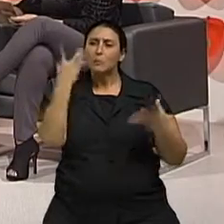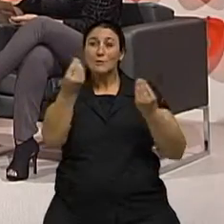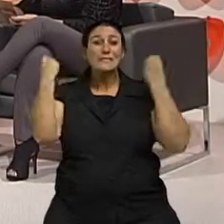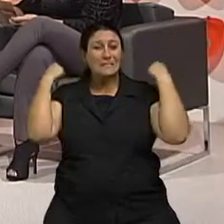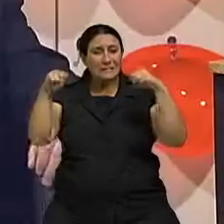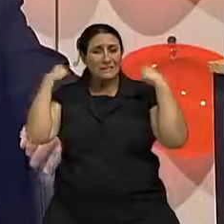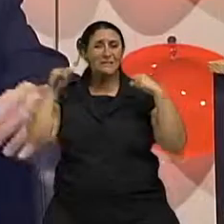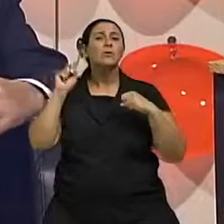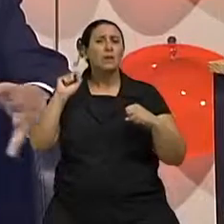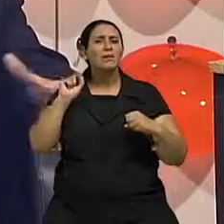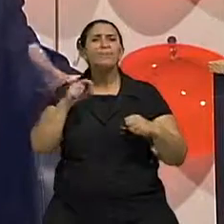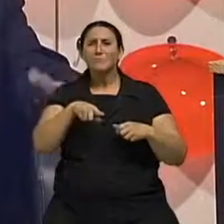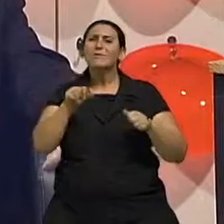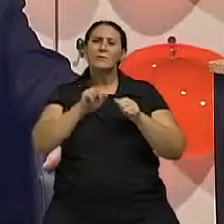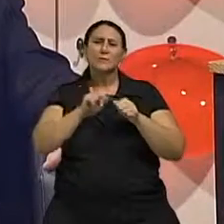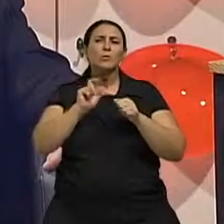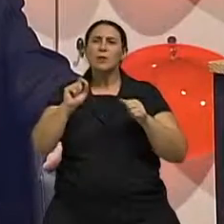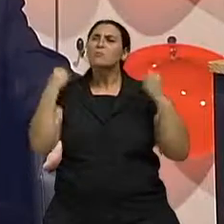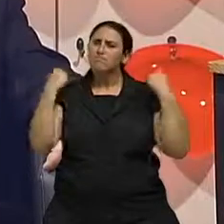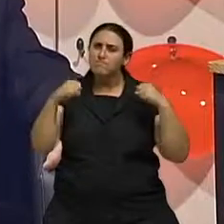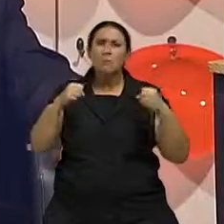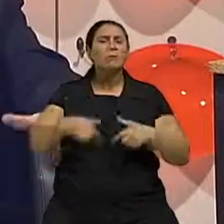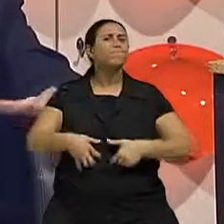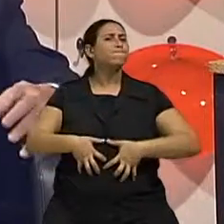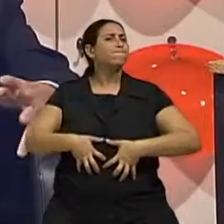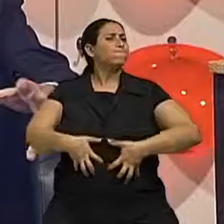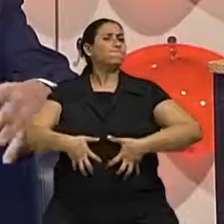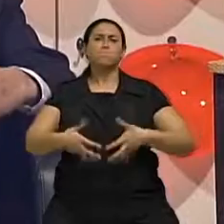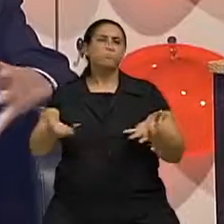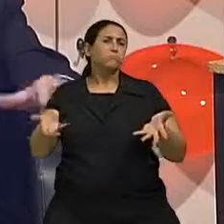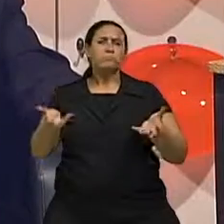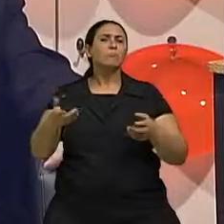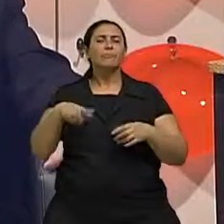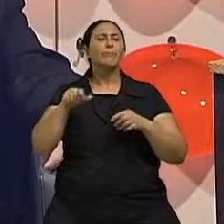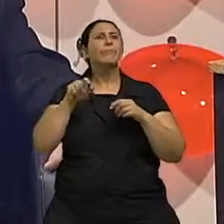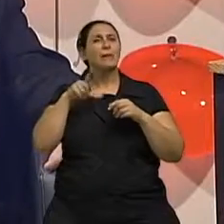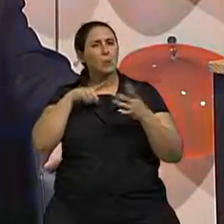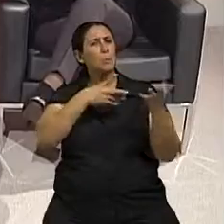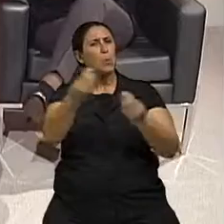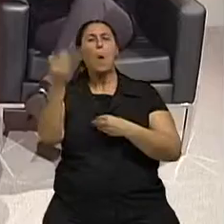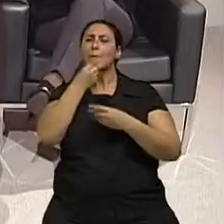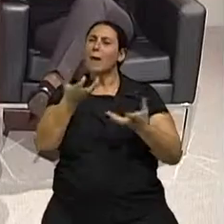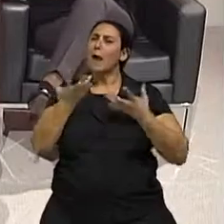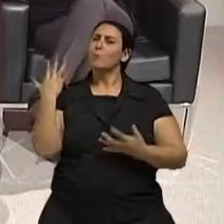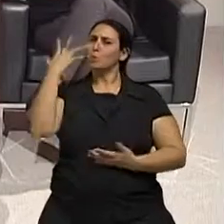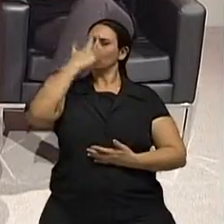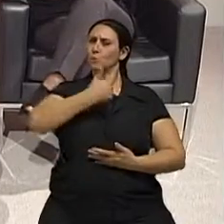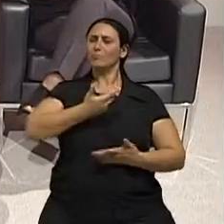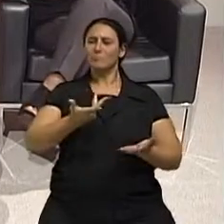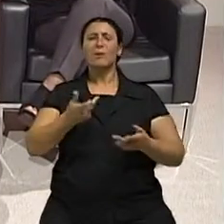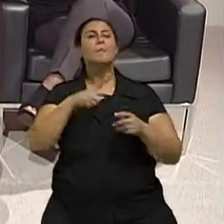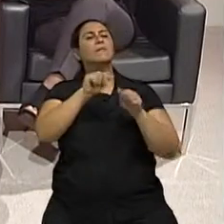que as academias estão repletas de homens. E eles já estão ficando muito vaidosos. E a lipoaspiração no